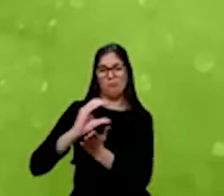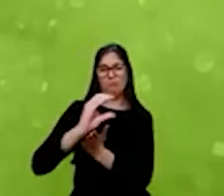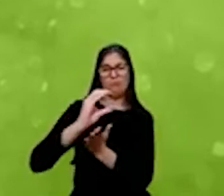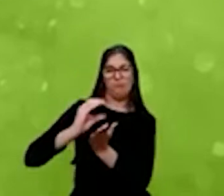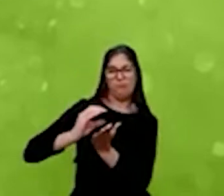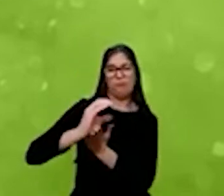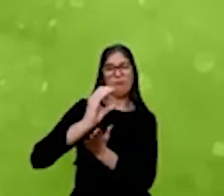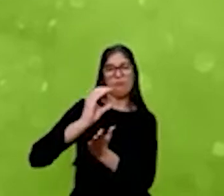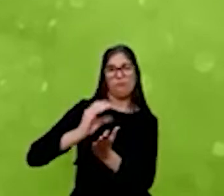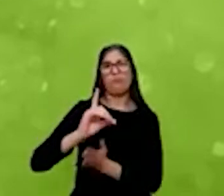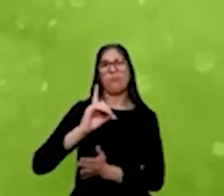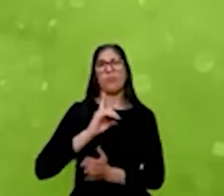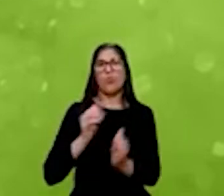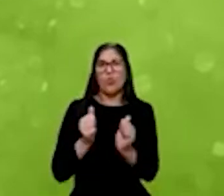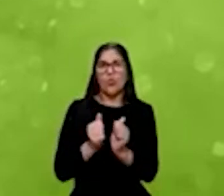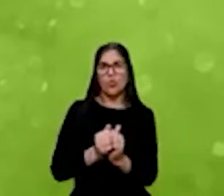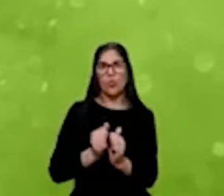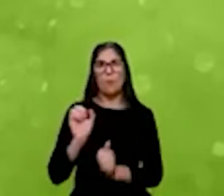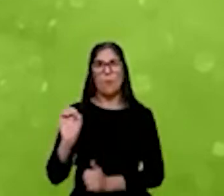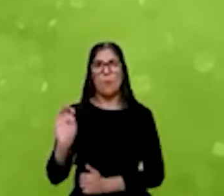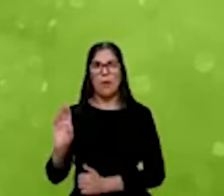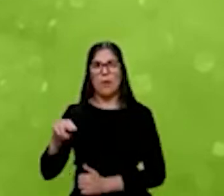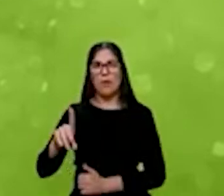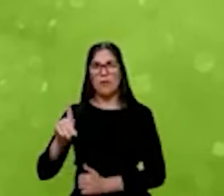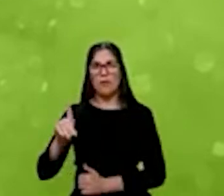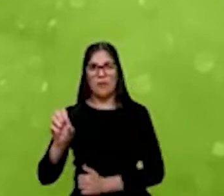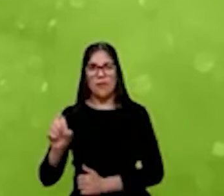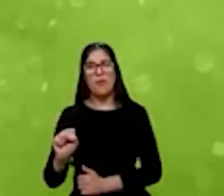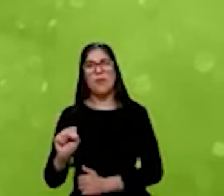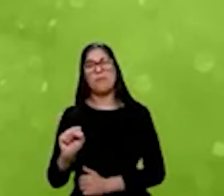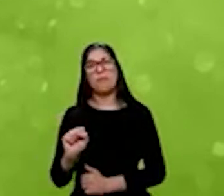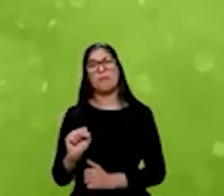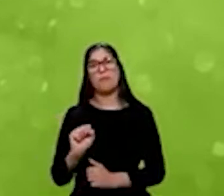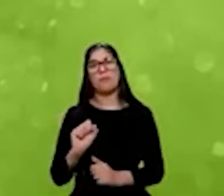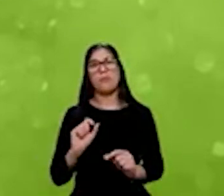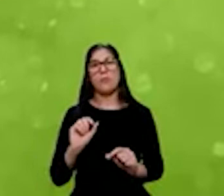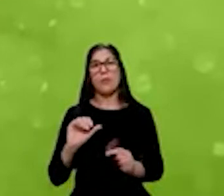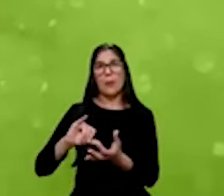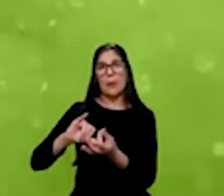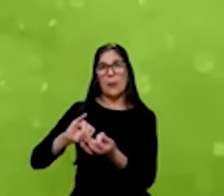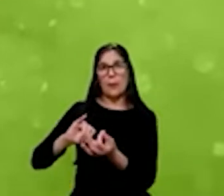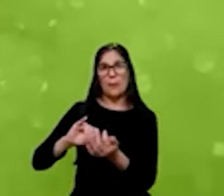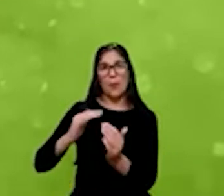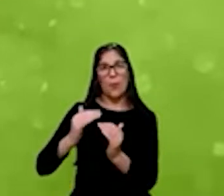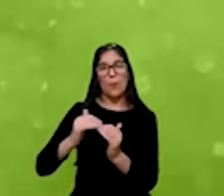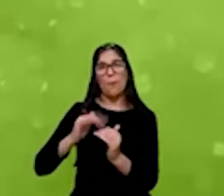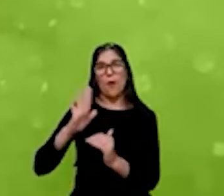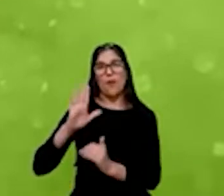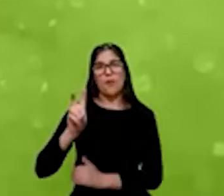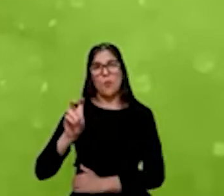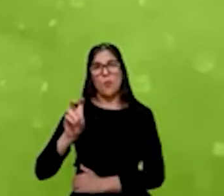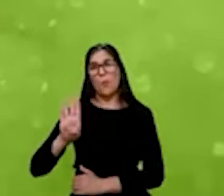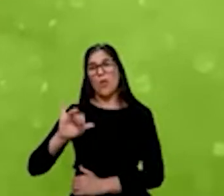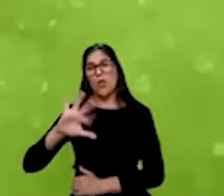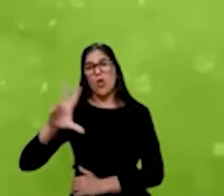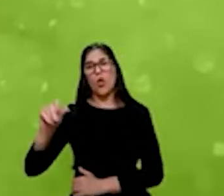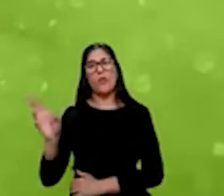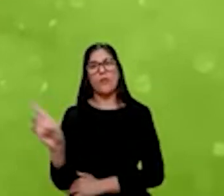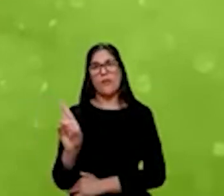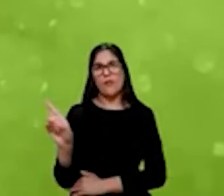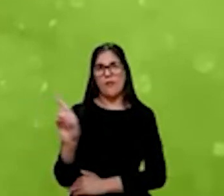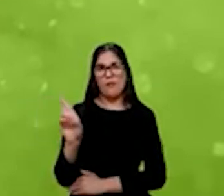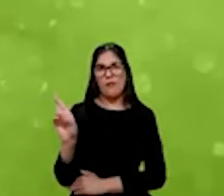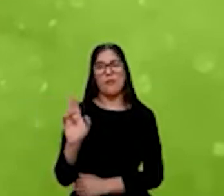do BNDES. o nosso capital comprometido nesses fundos é de mais de 5 bilhões de reais e a gente consegue